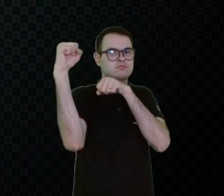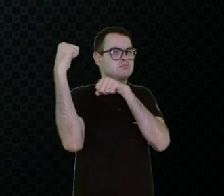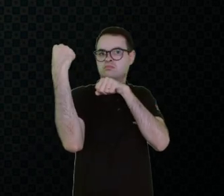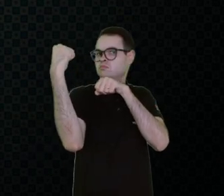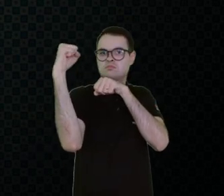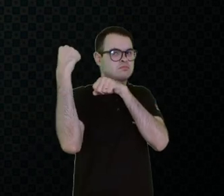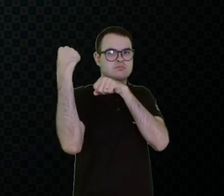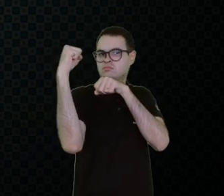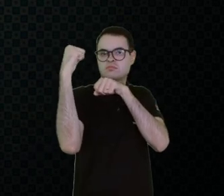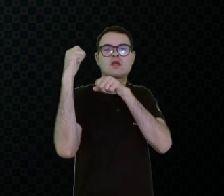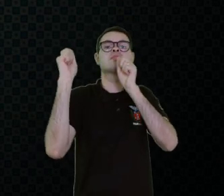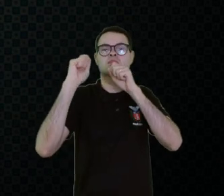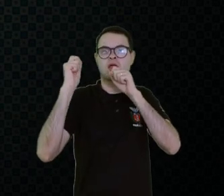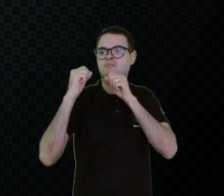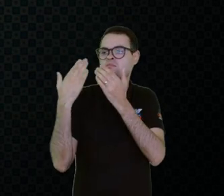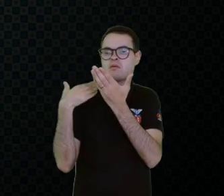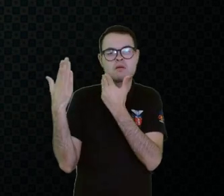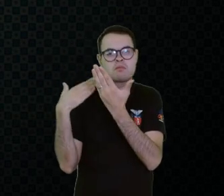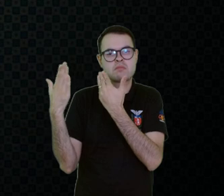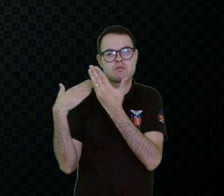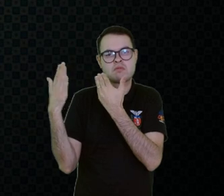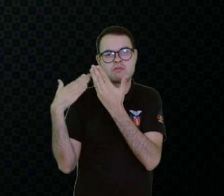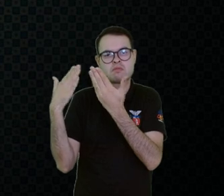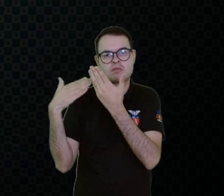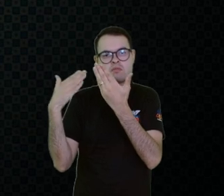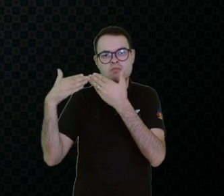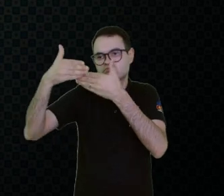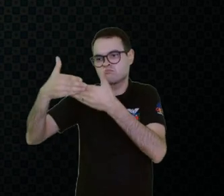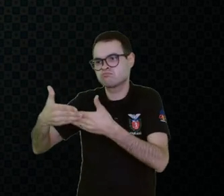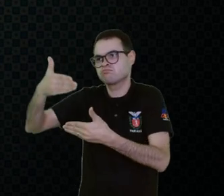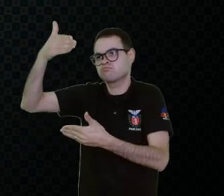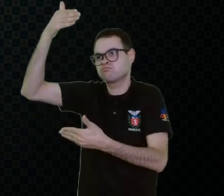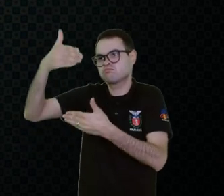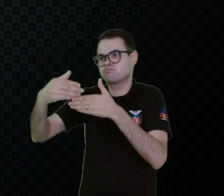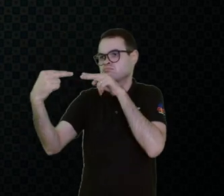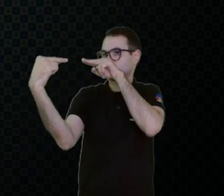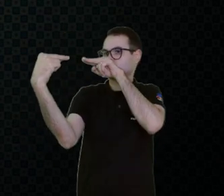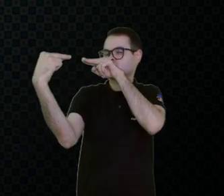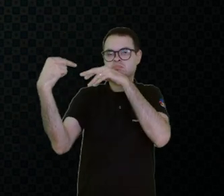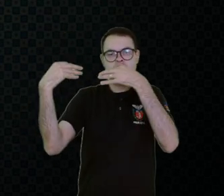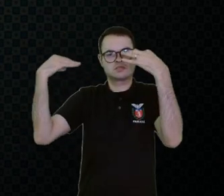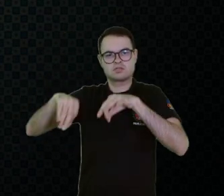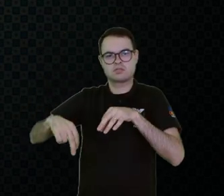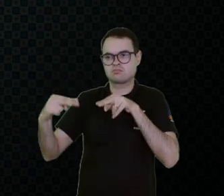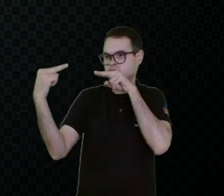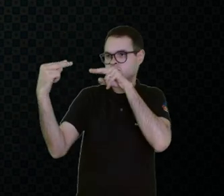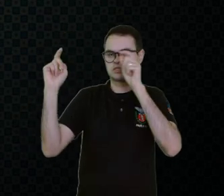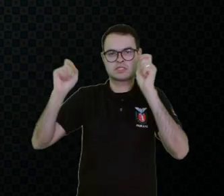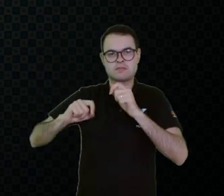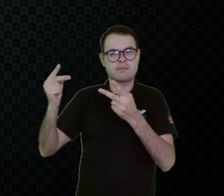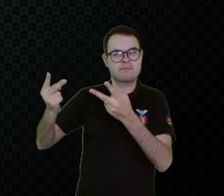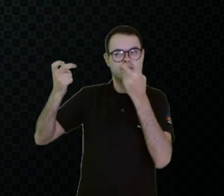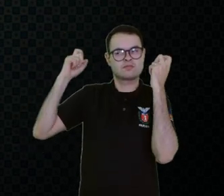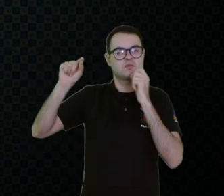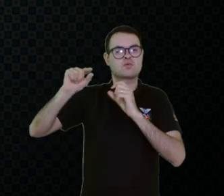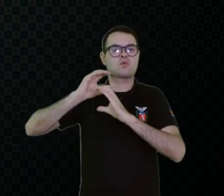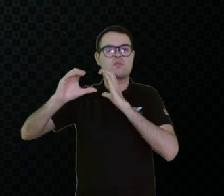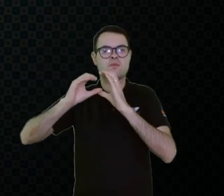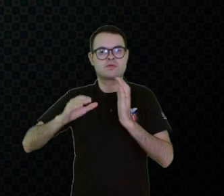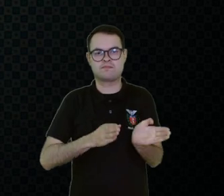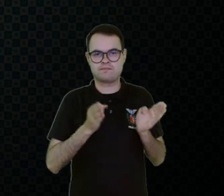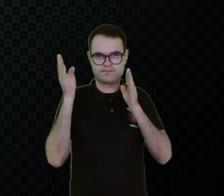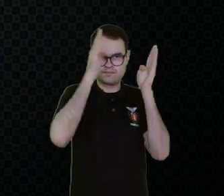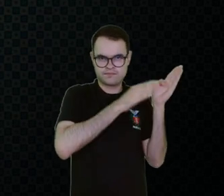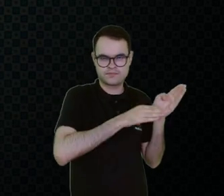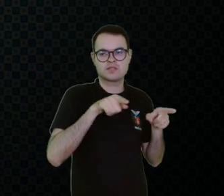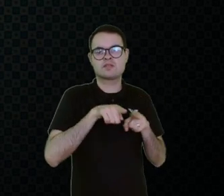Então, você consegue, muitas vezes, ter quase certeza daquilo que esse estudante quis comunicar. E aqui, a gente tem um